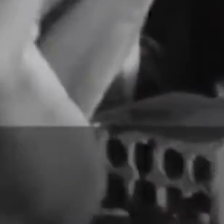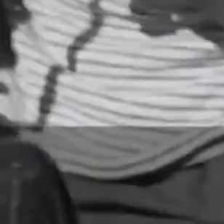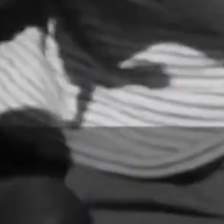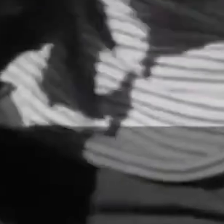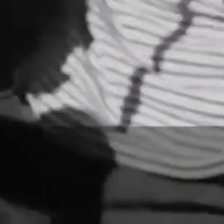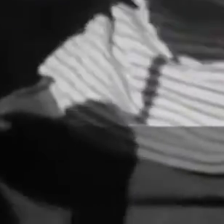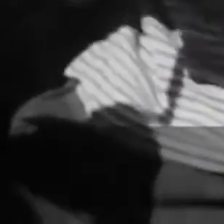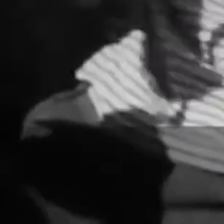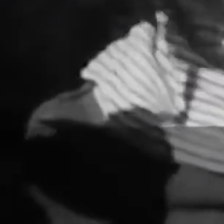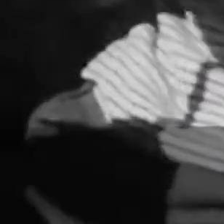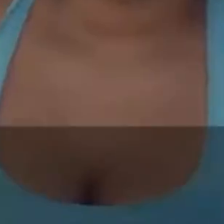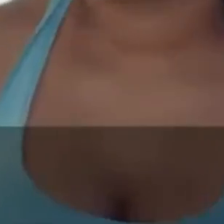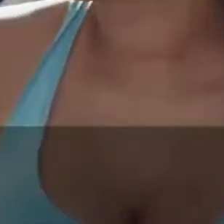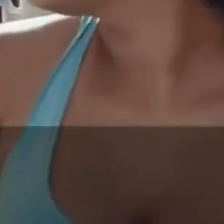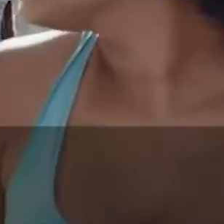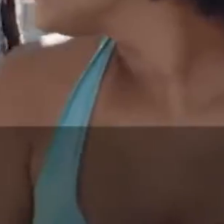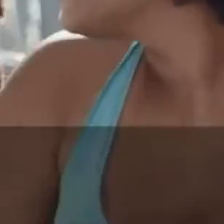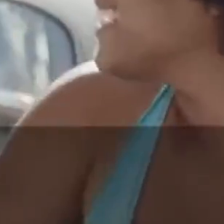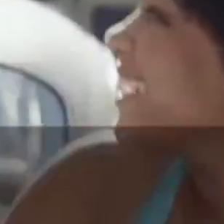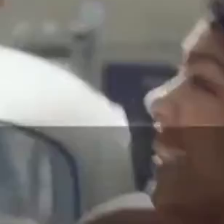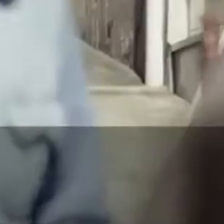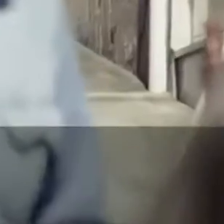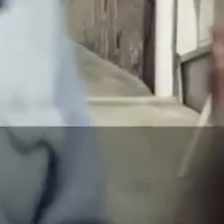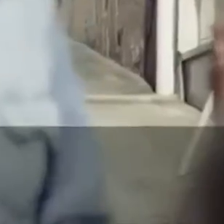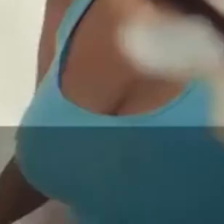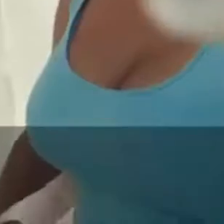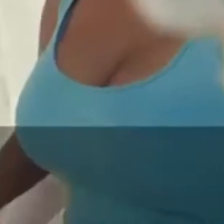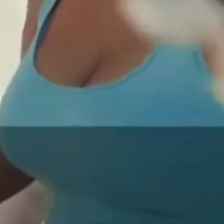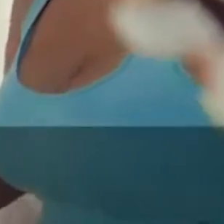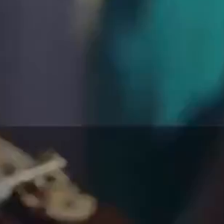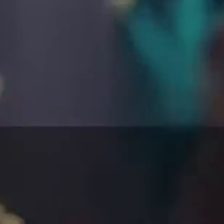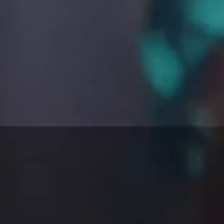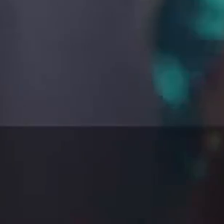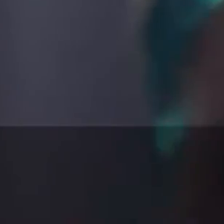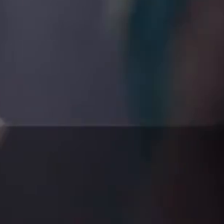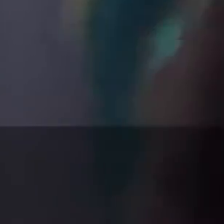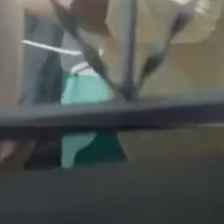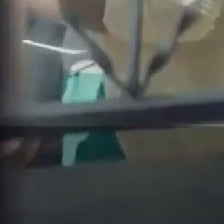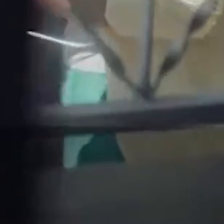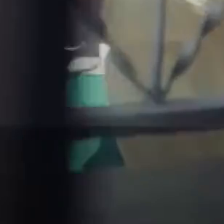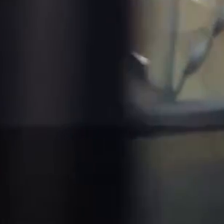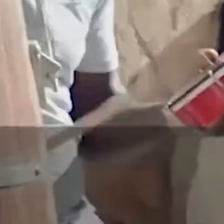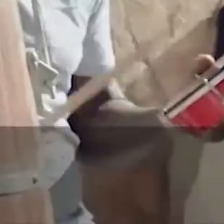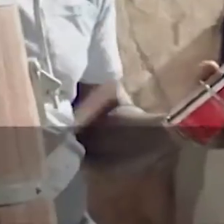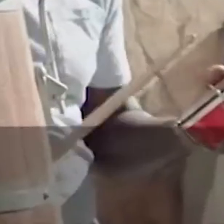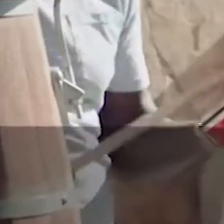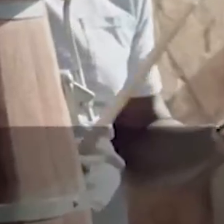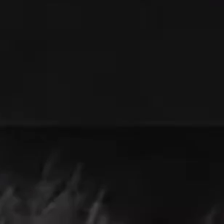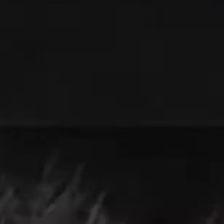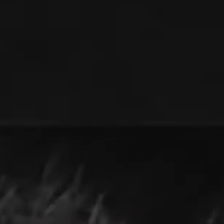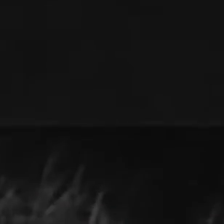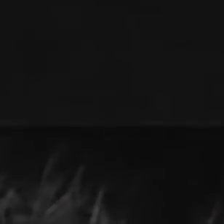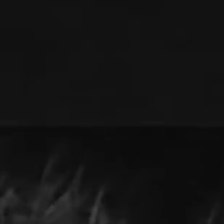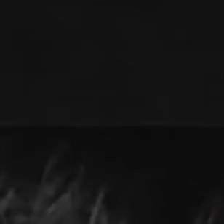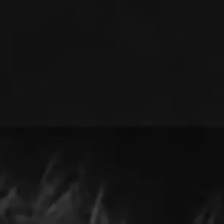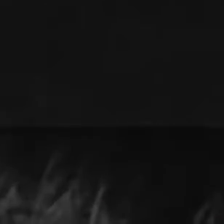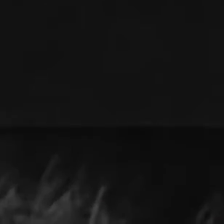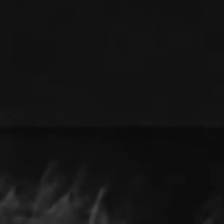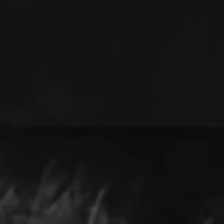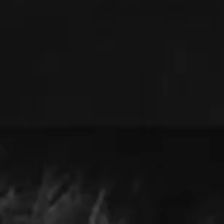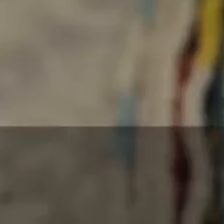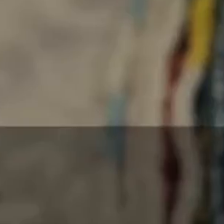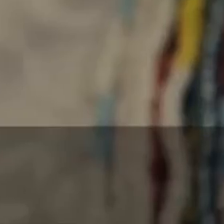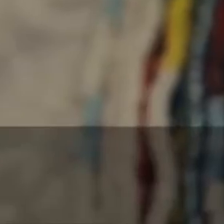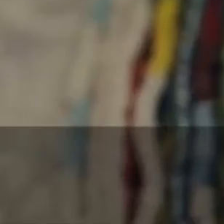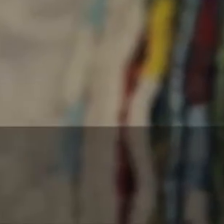O samba já foi proibido no Brasil. Hoje é uma importante manifestação cultural. As religiões